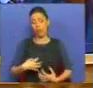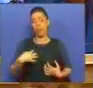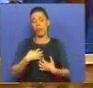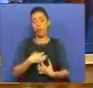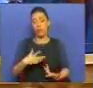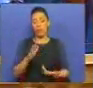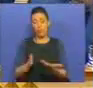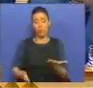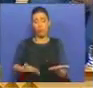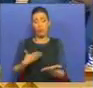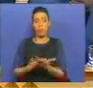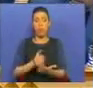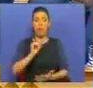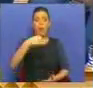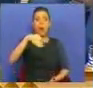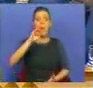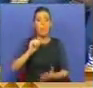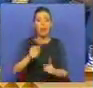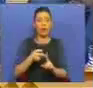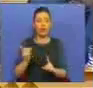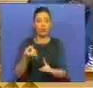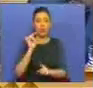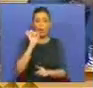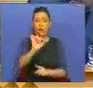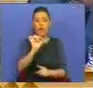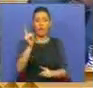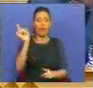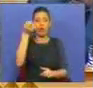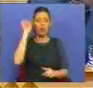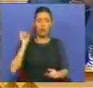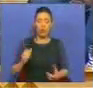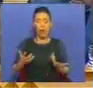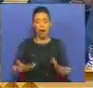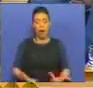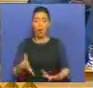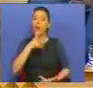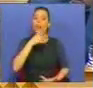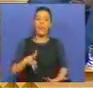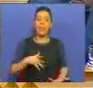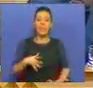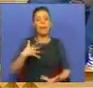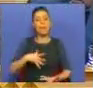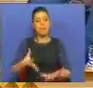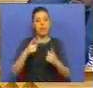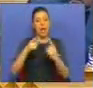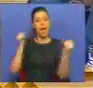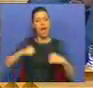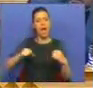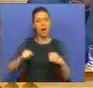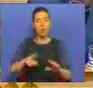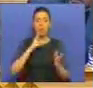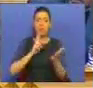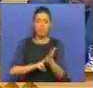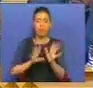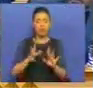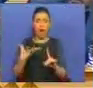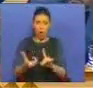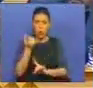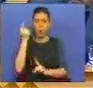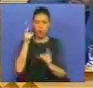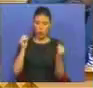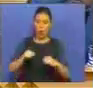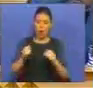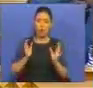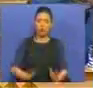porque as propostas do Partido Socialista já não são as suas e agora o que nos diz é que quer fazer um acordo, na verdade já conseguiu um